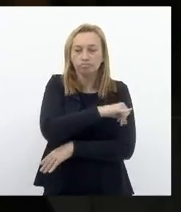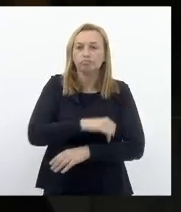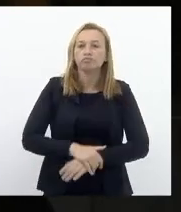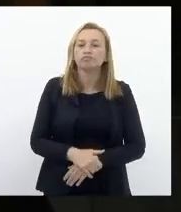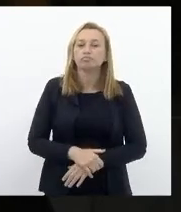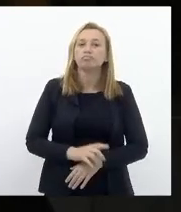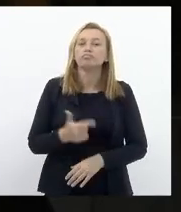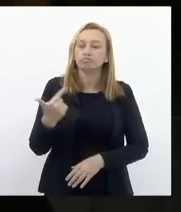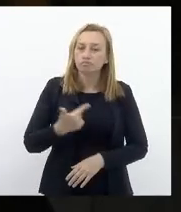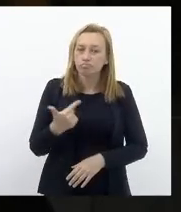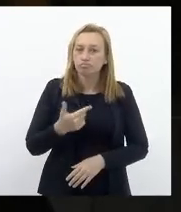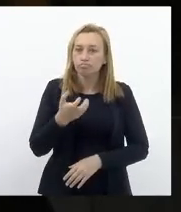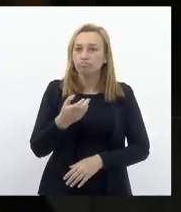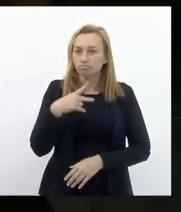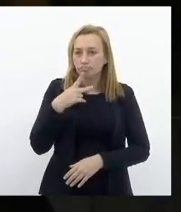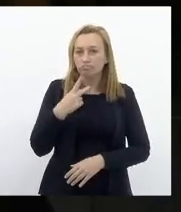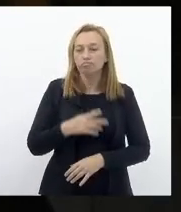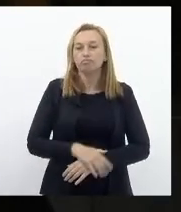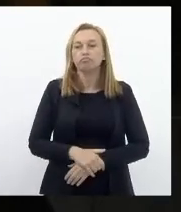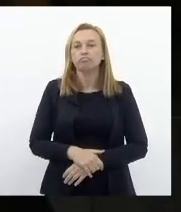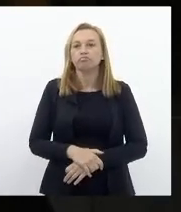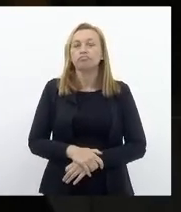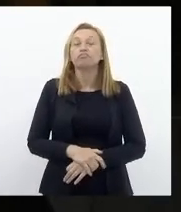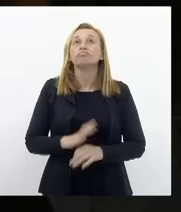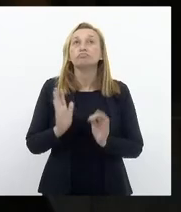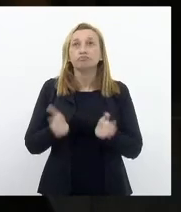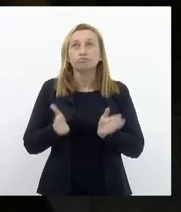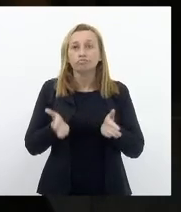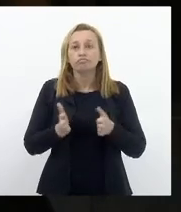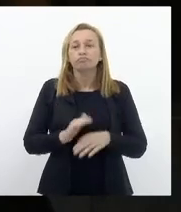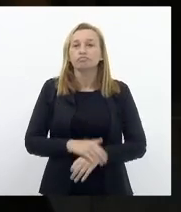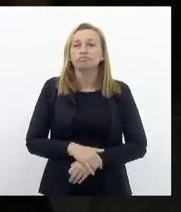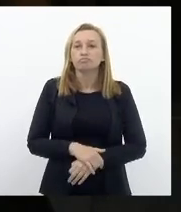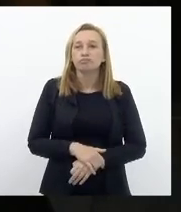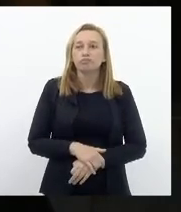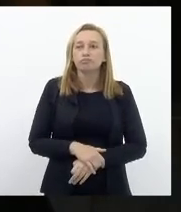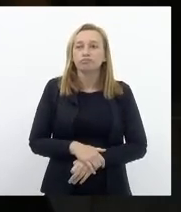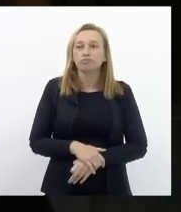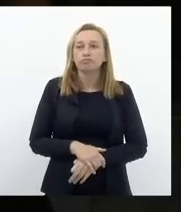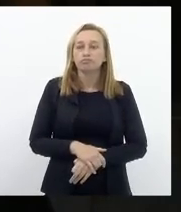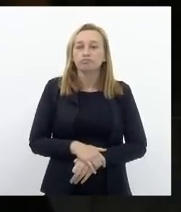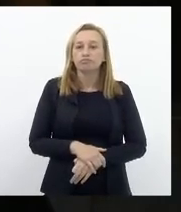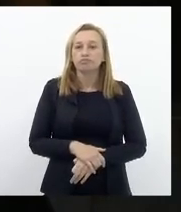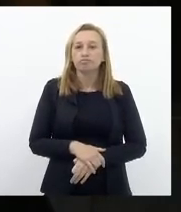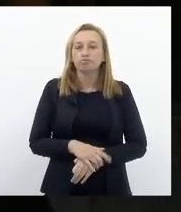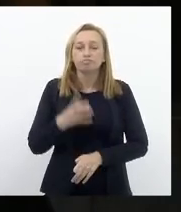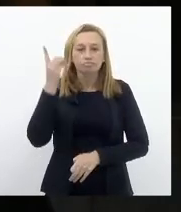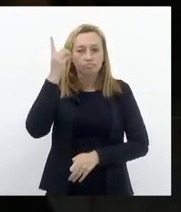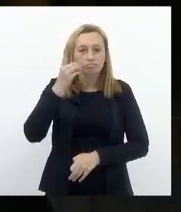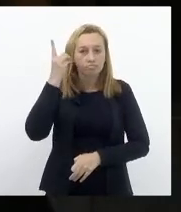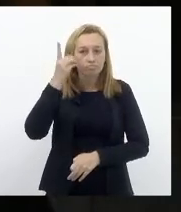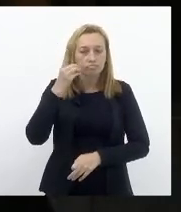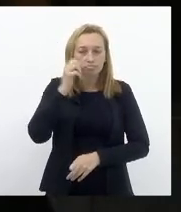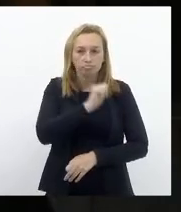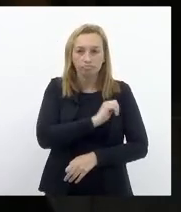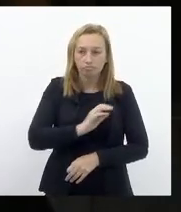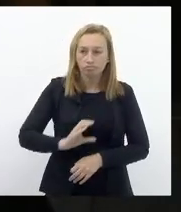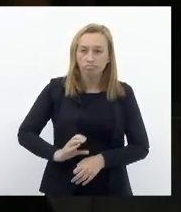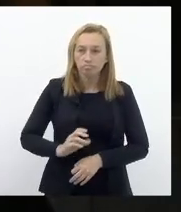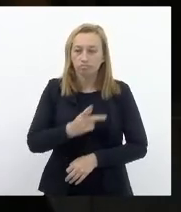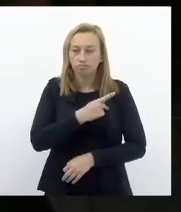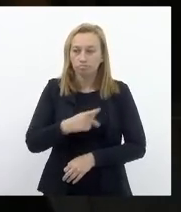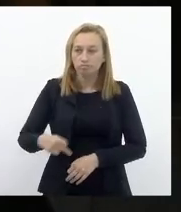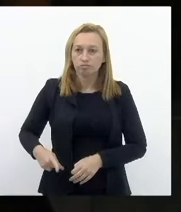Segunda nota Que quero fazer É que hoje Hoje Hoje O deputado André Siliano Presidente da casa